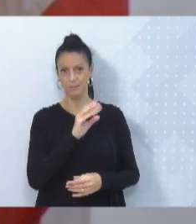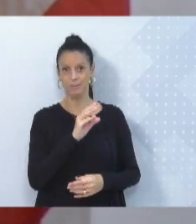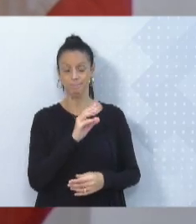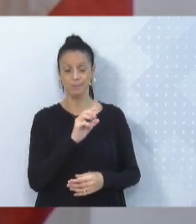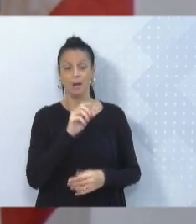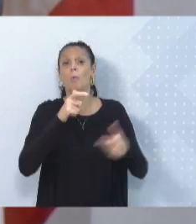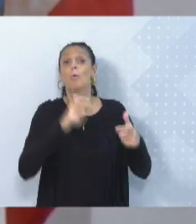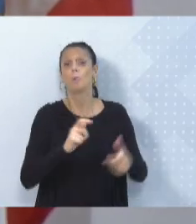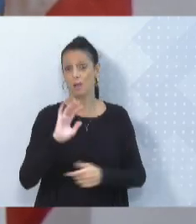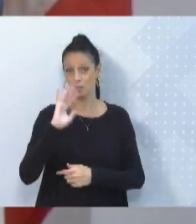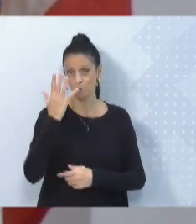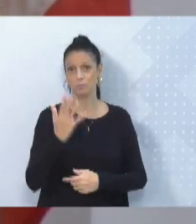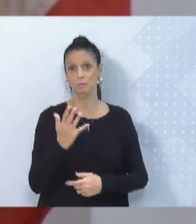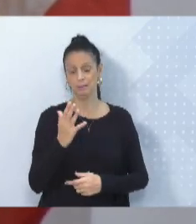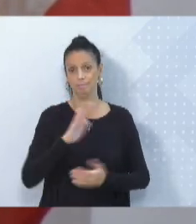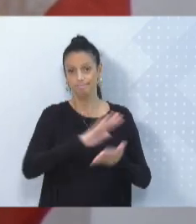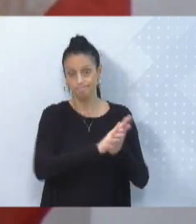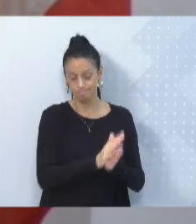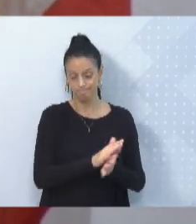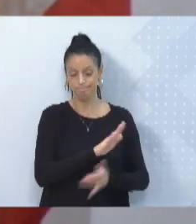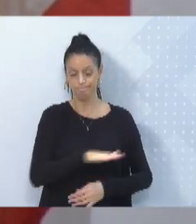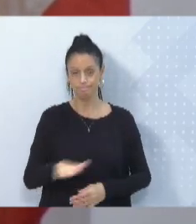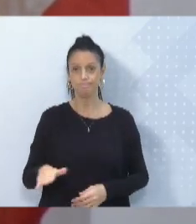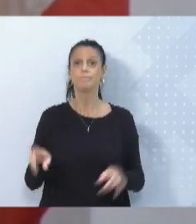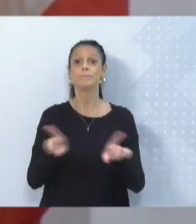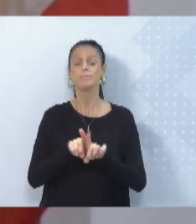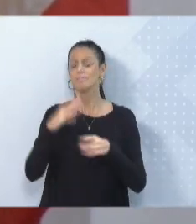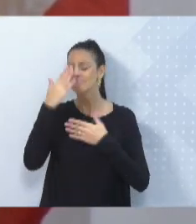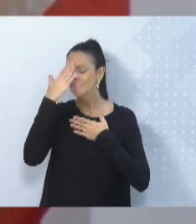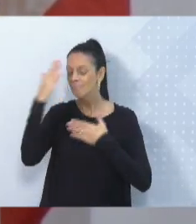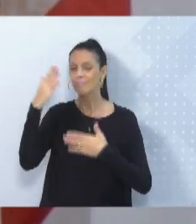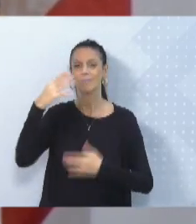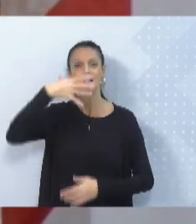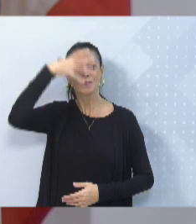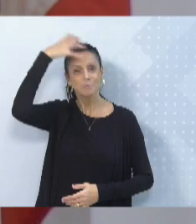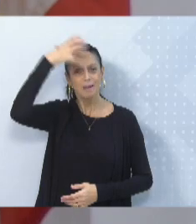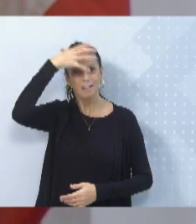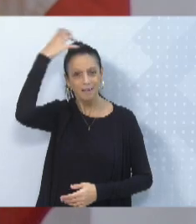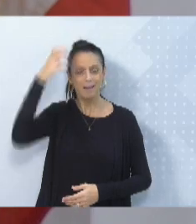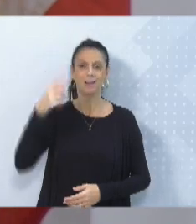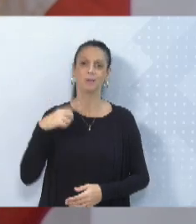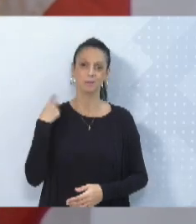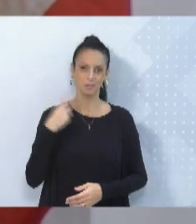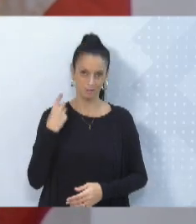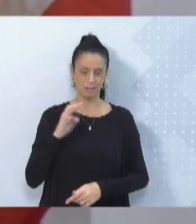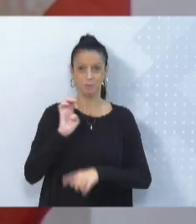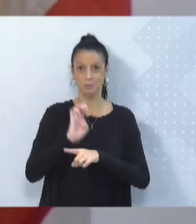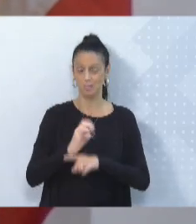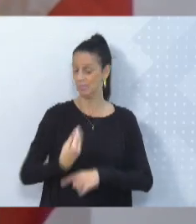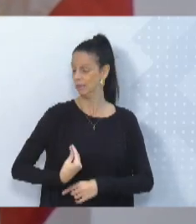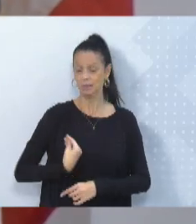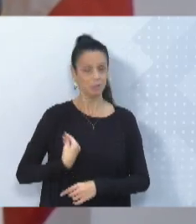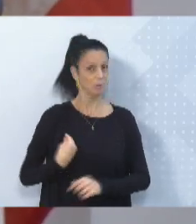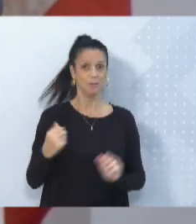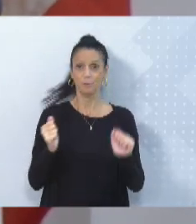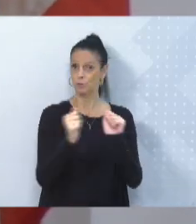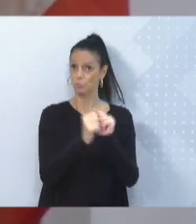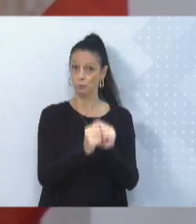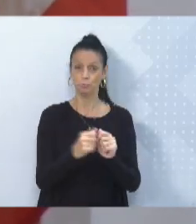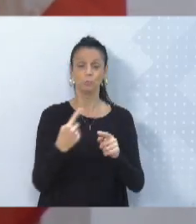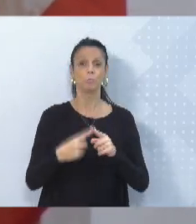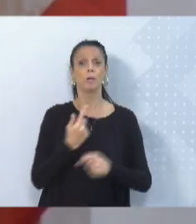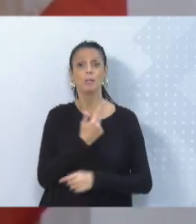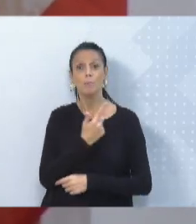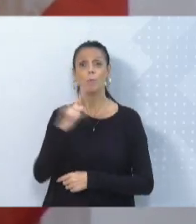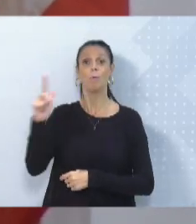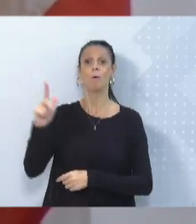quero agradecer ao deputado Ismael dos Santos, que é de casa, ele só não estava lá porque, de fato, ele estava em uma outra